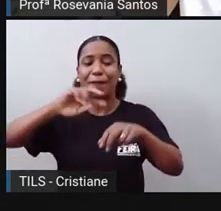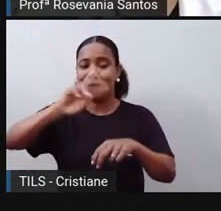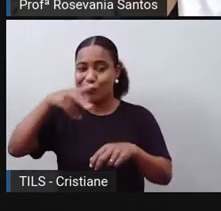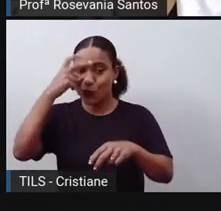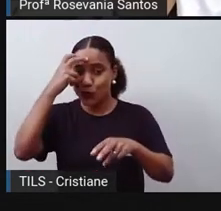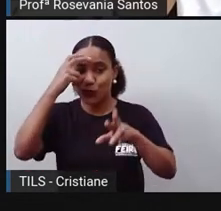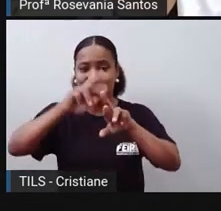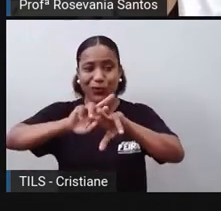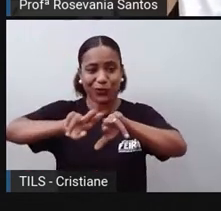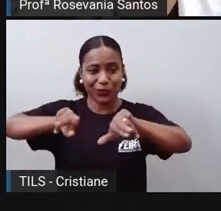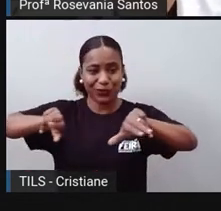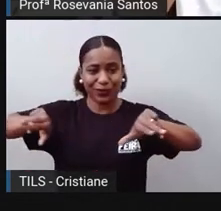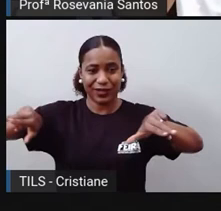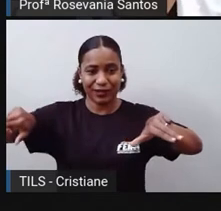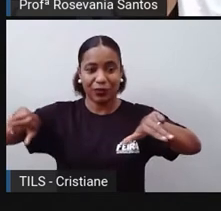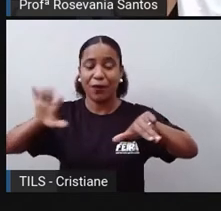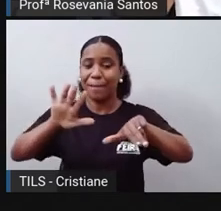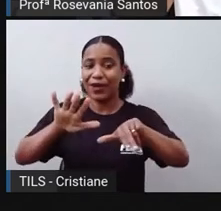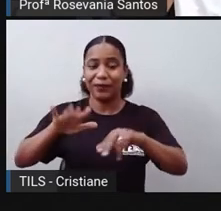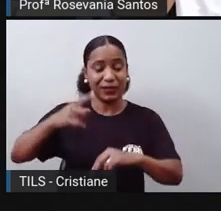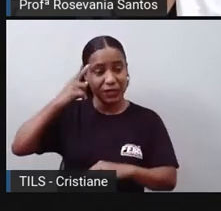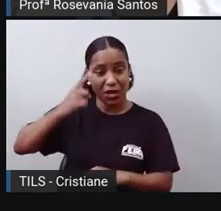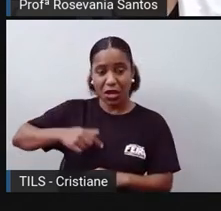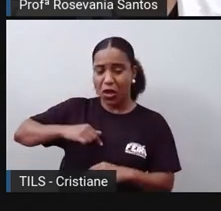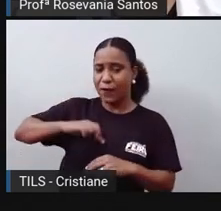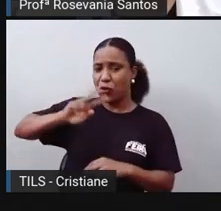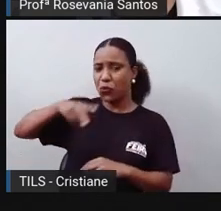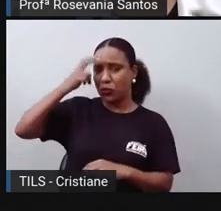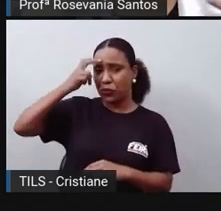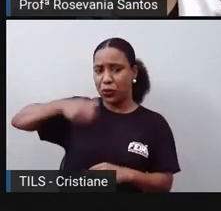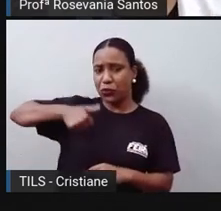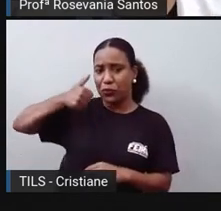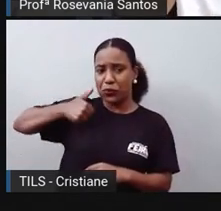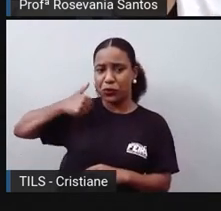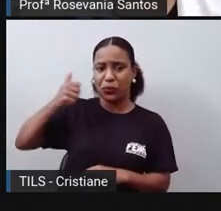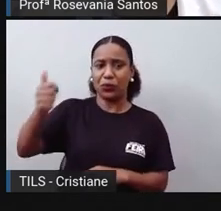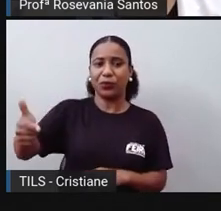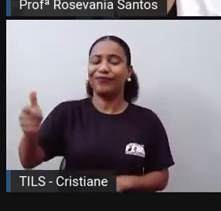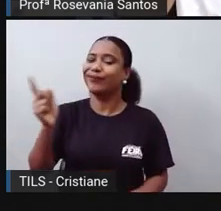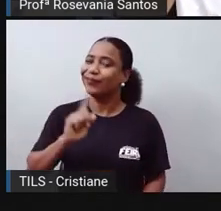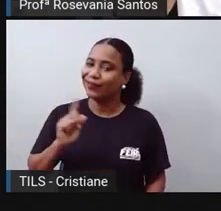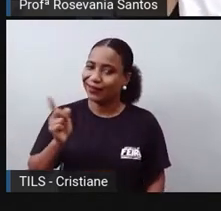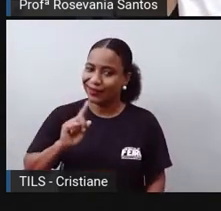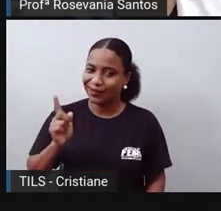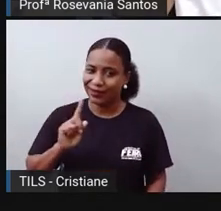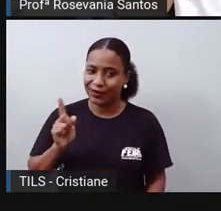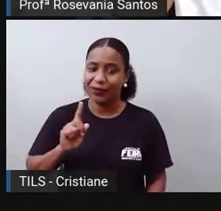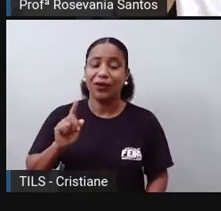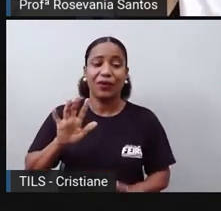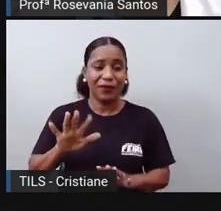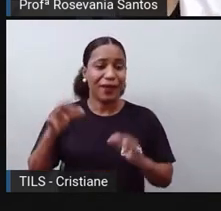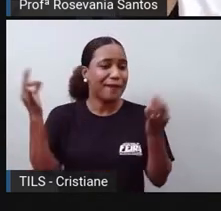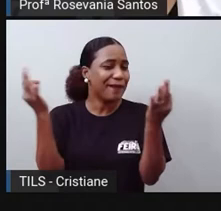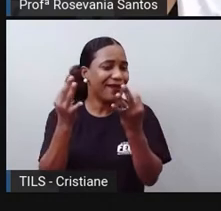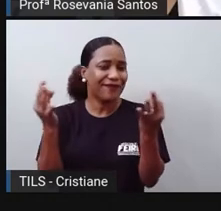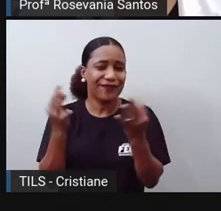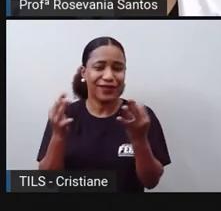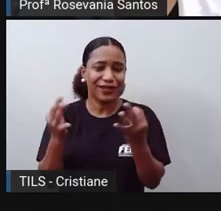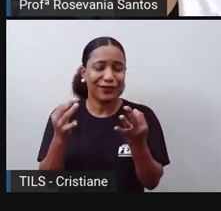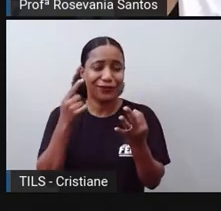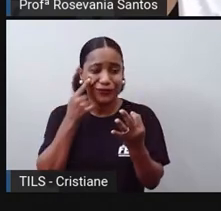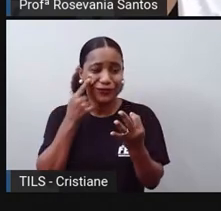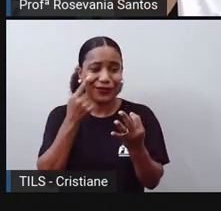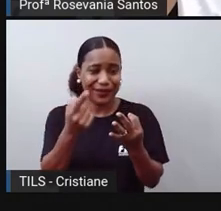sobre as outras. Isso é perfeito, gente. Assim, você olhando no papel é perfeito, mas aqui,